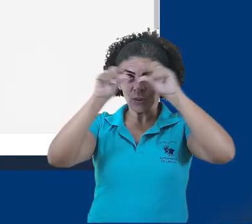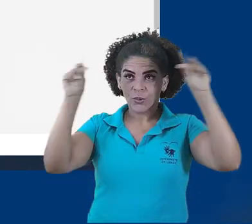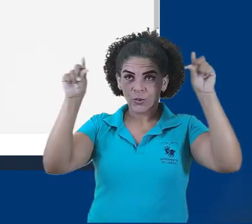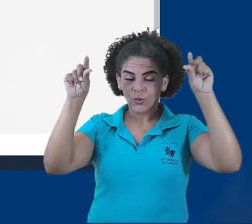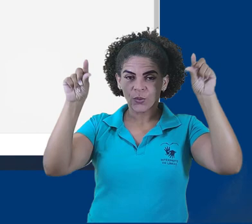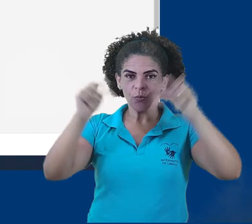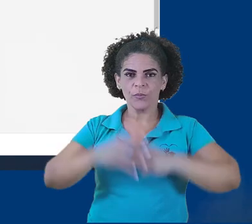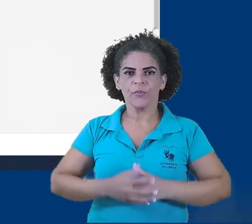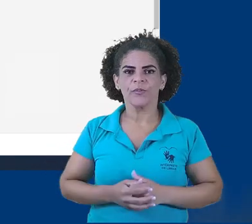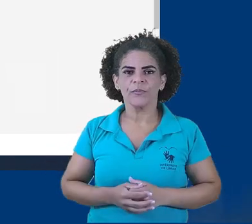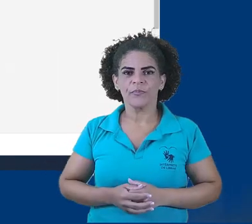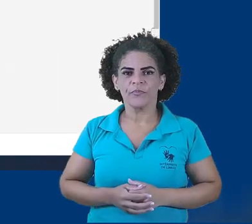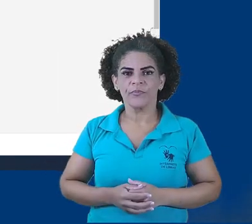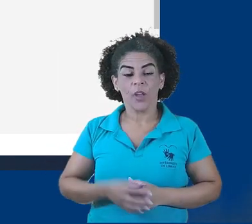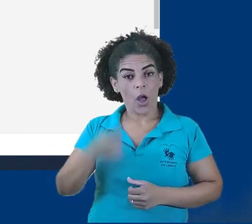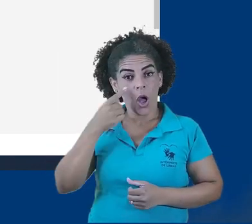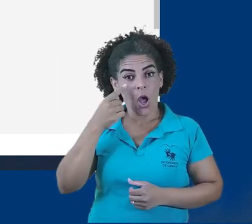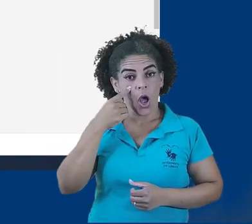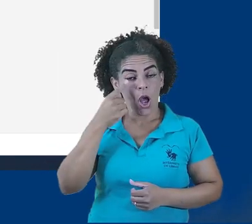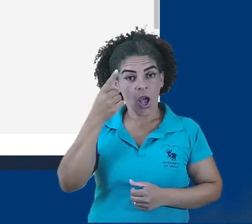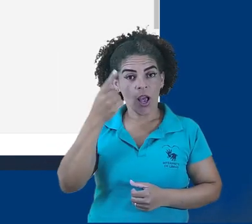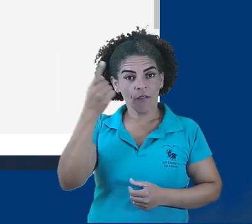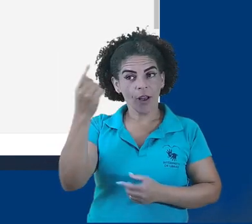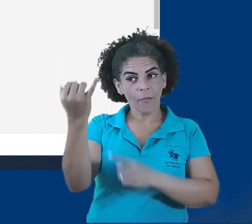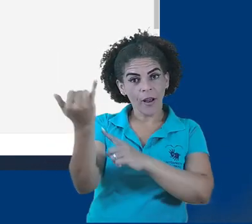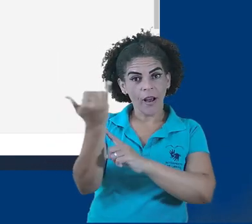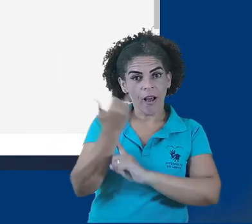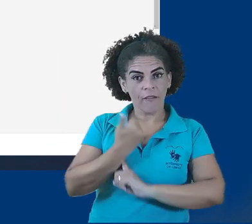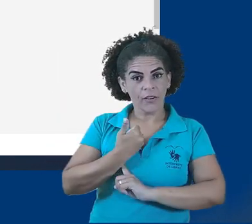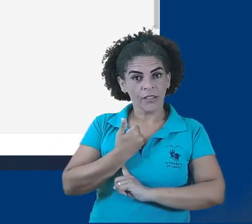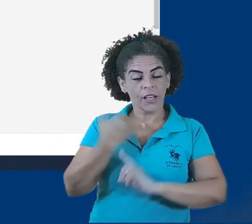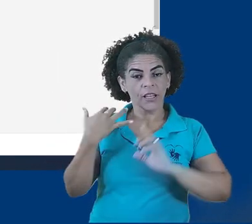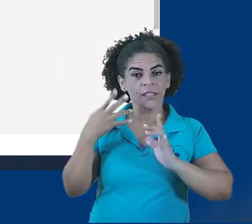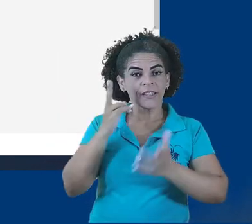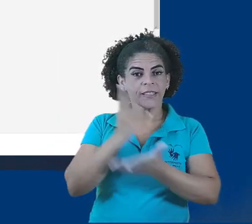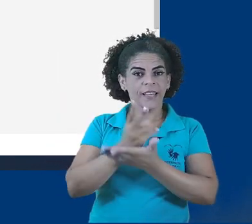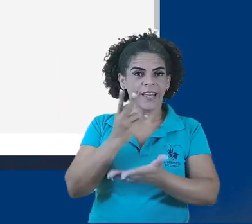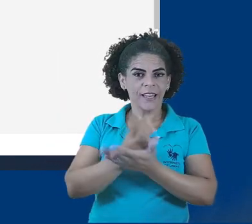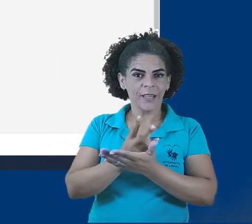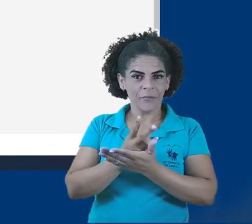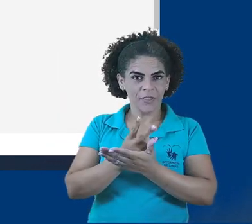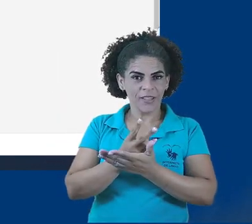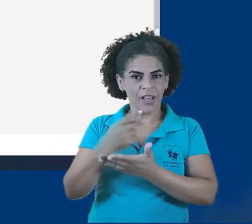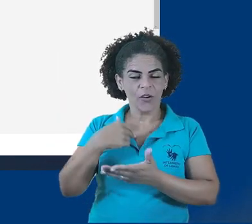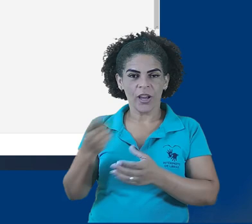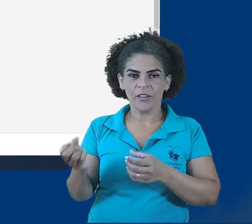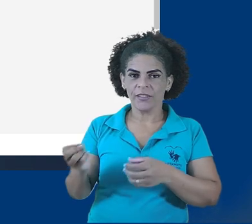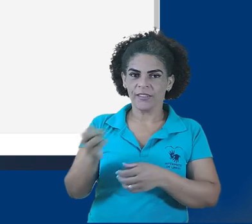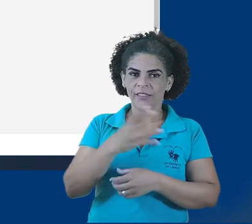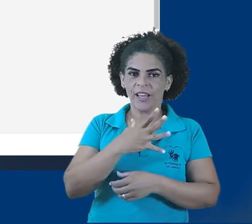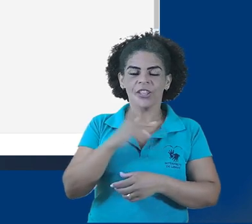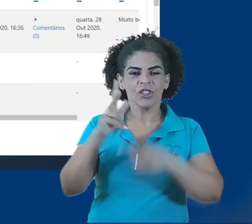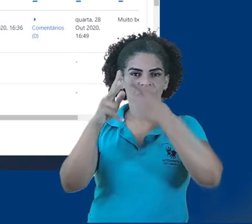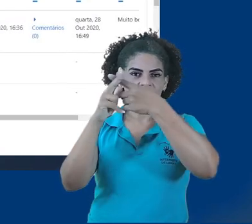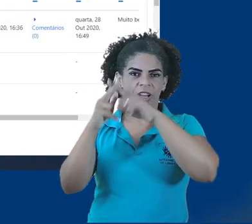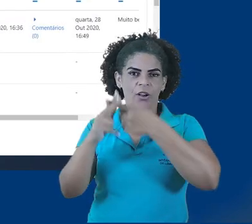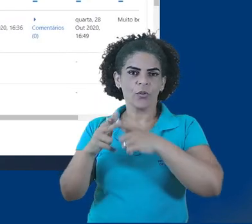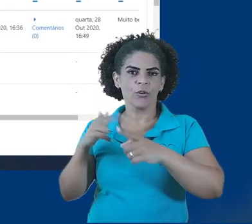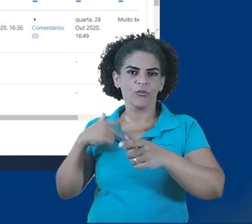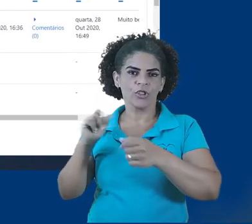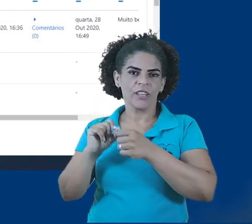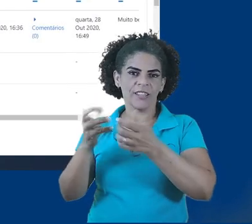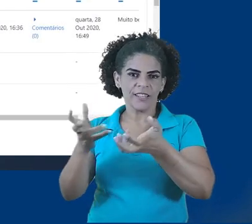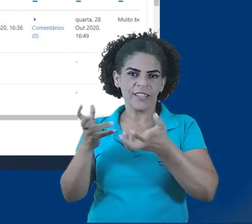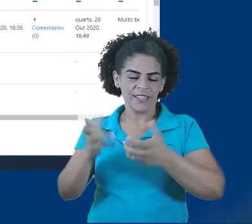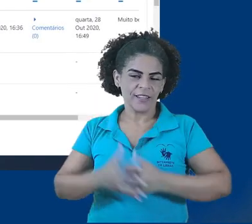link que existe no topo da página. Repare que ele vai me dar esta informação aqui todas as vezes. Eu quero sair, porque eu já